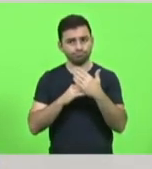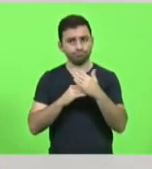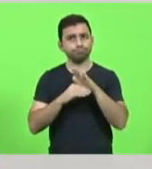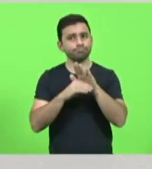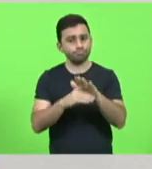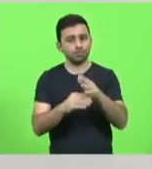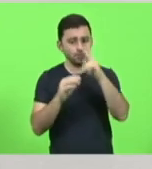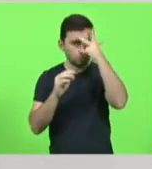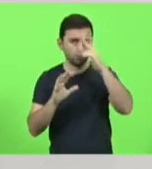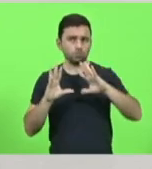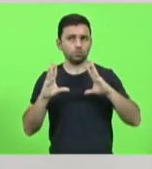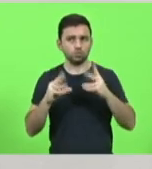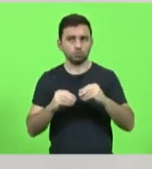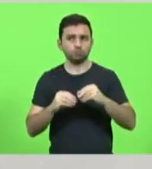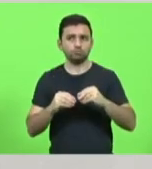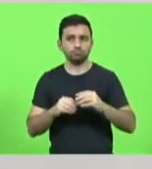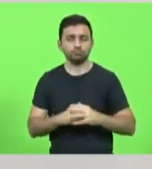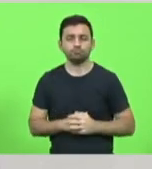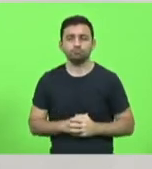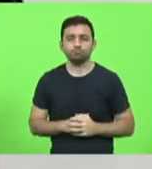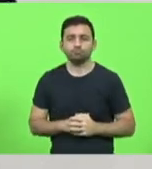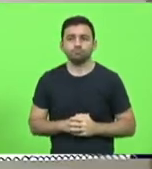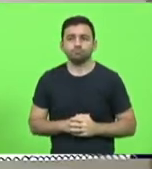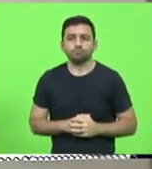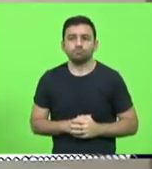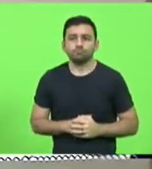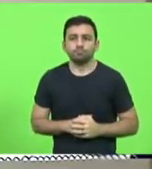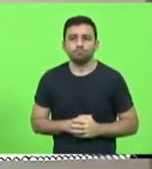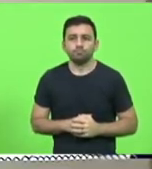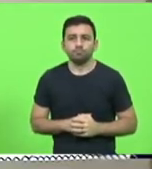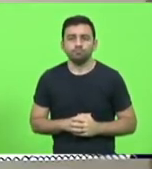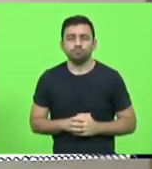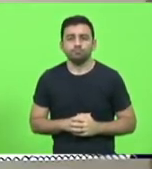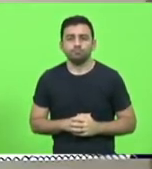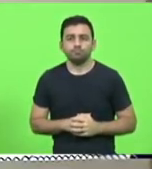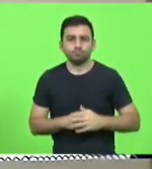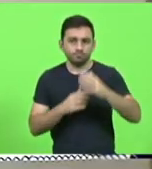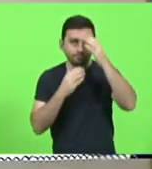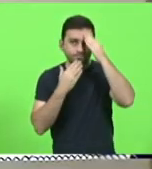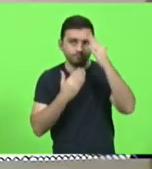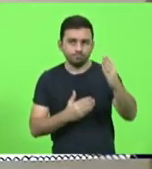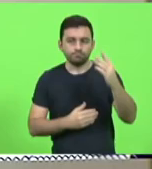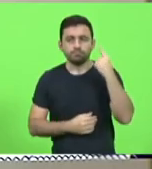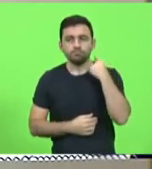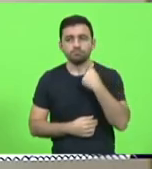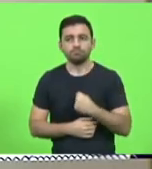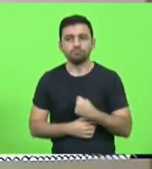Catarina quanto do Brasil. Obrigado, senhor presidente. Obrigado, deputado Silvio.